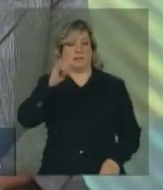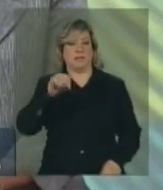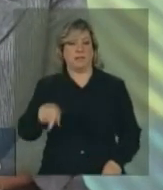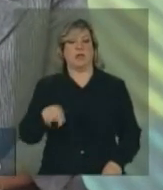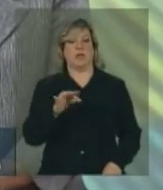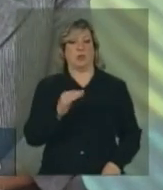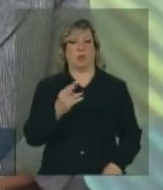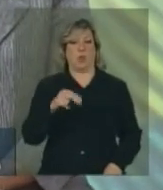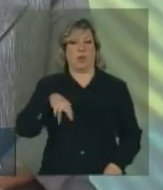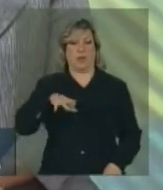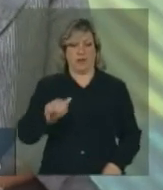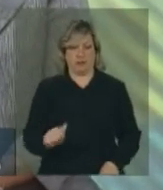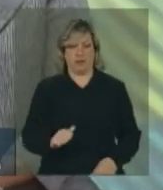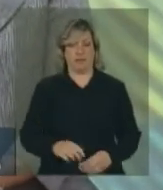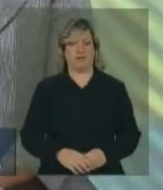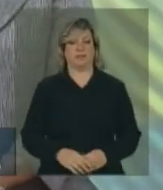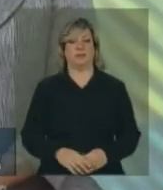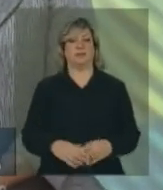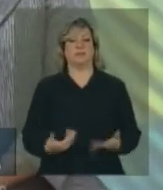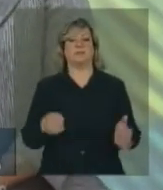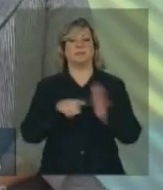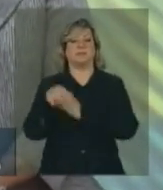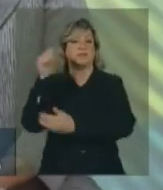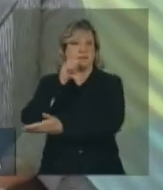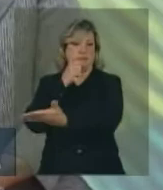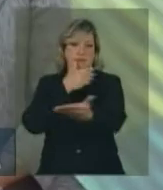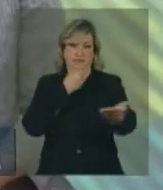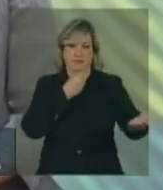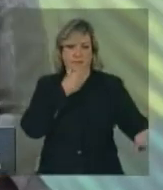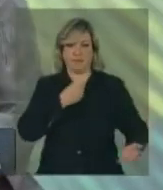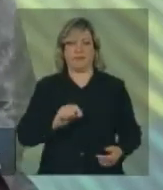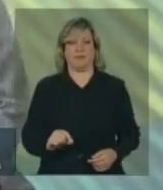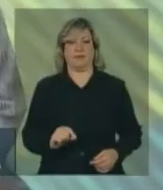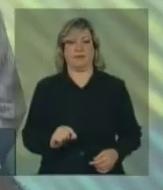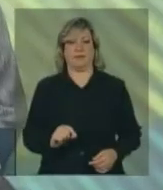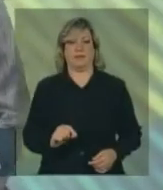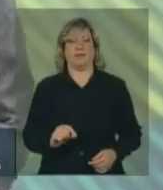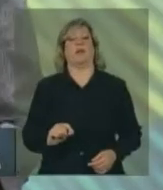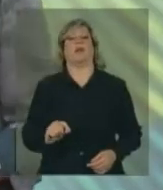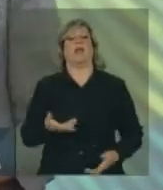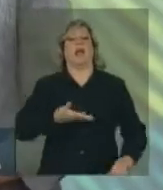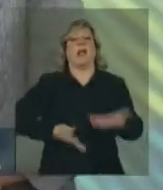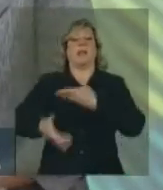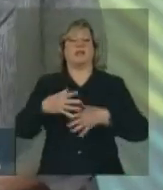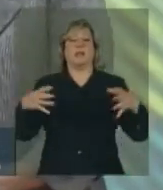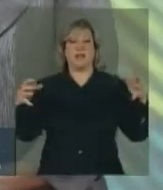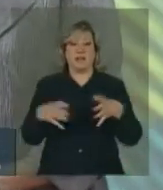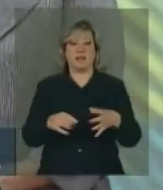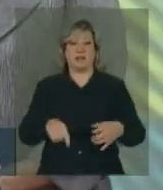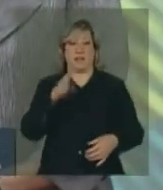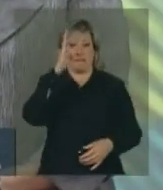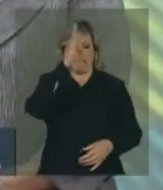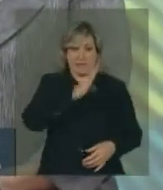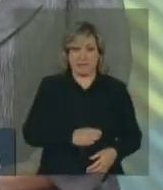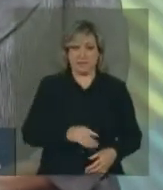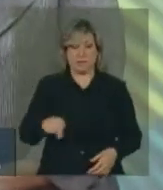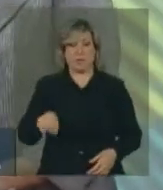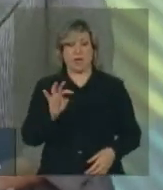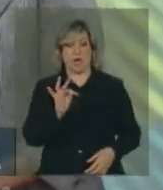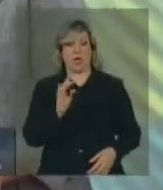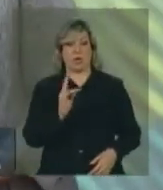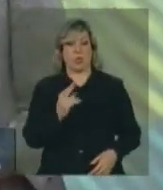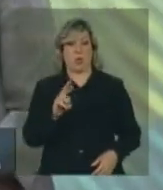Turquia. Senhoras e senhores, as relações entre o Brasil e a Turquia